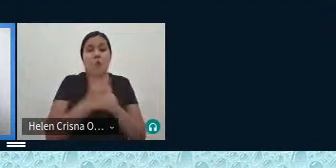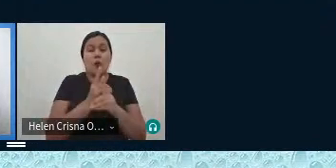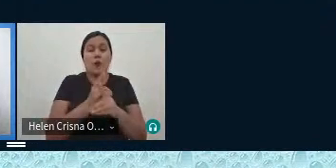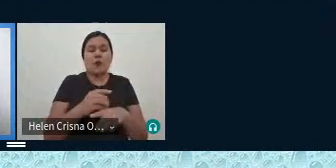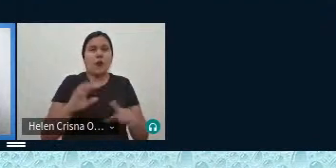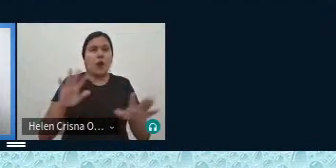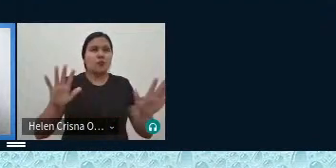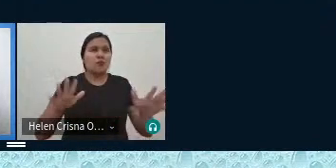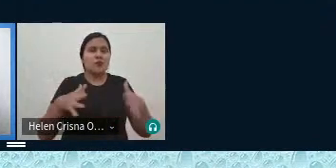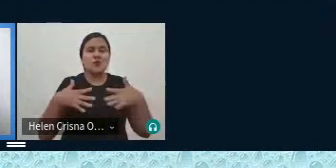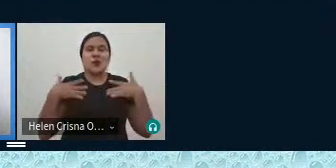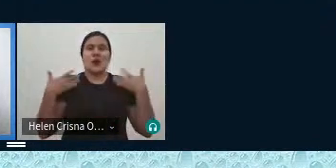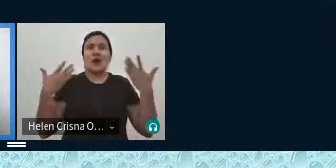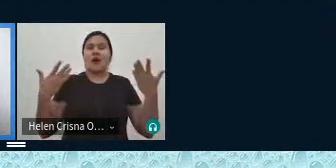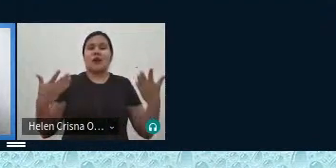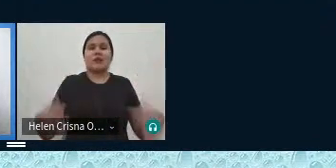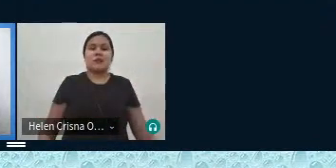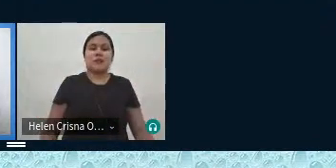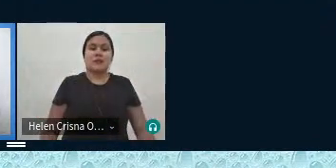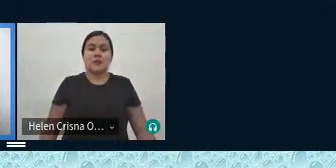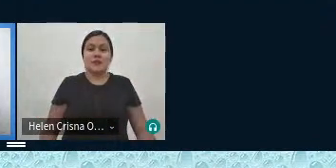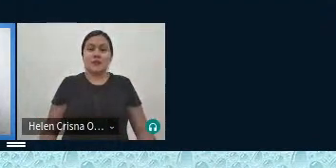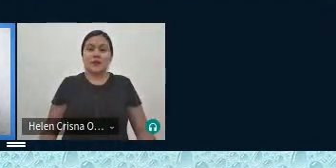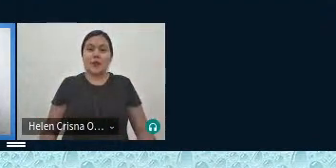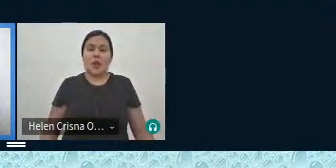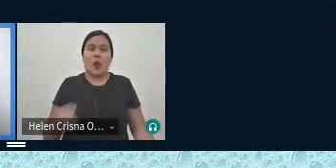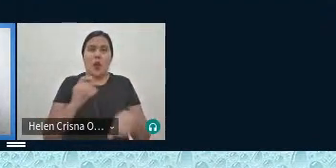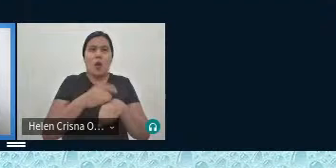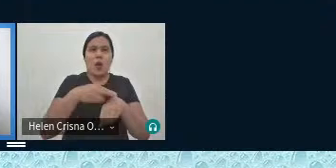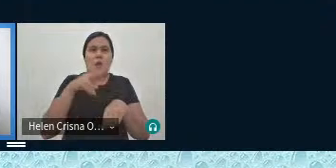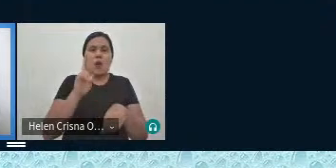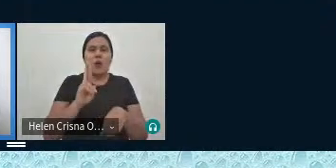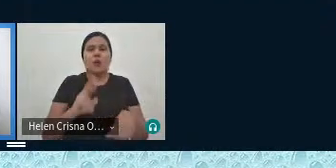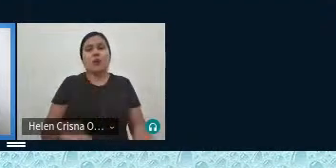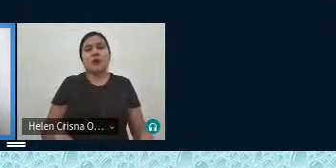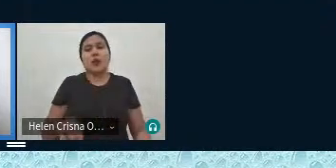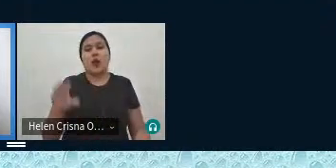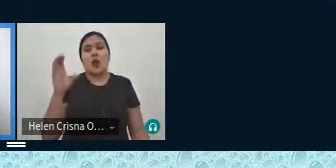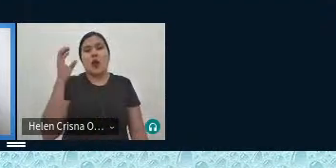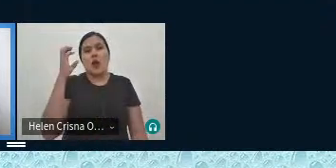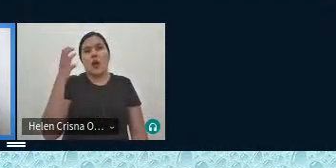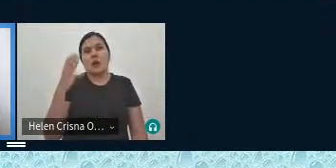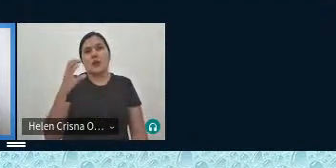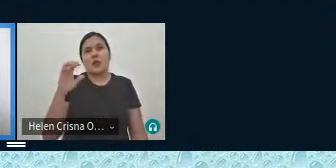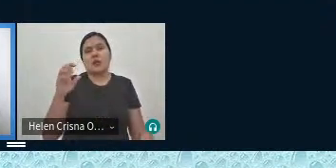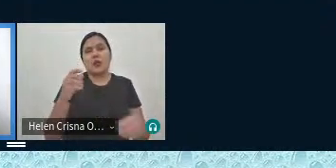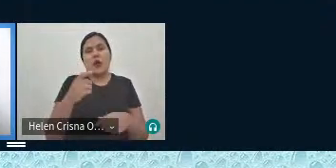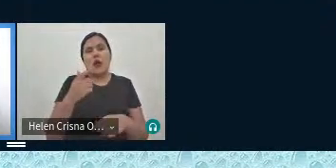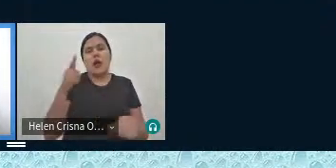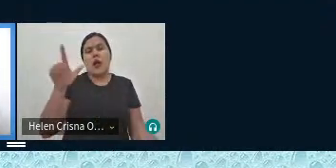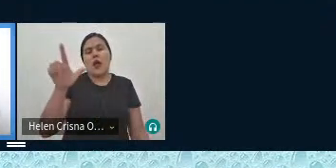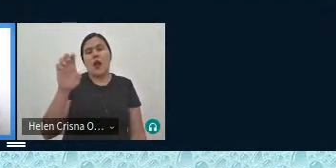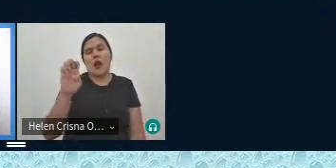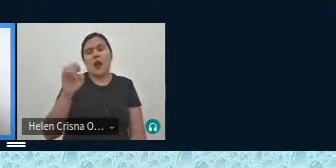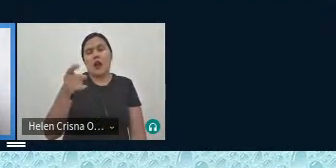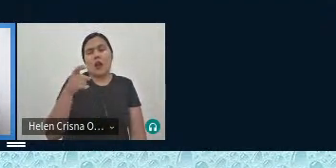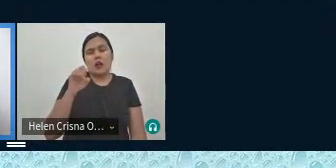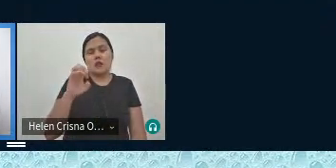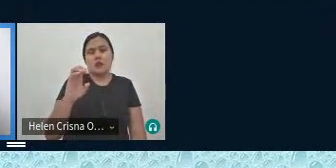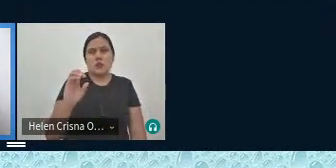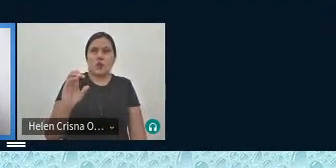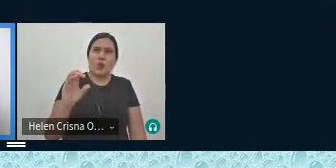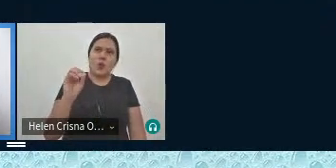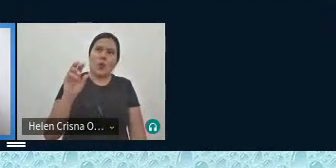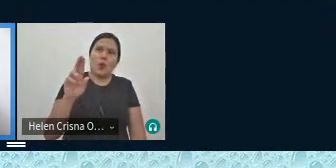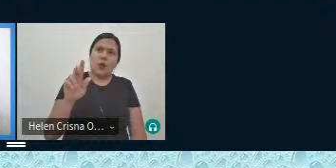me encantando nesse doutoramento e sobretudo da ciência da lexicografia o léxico é